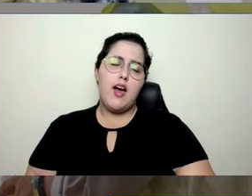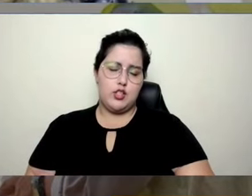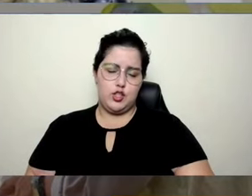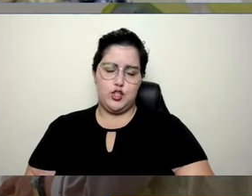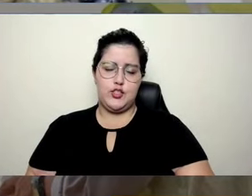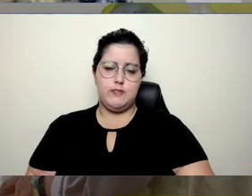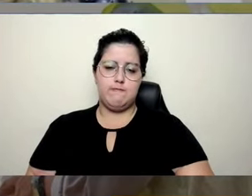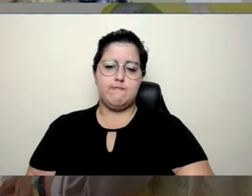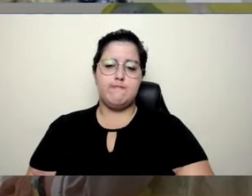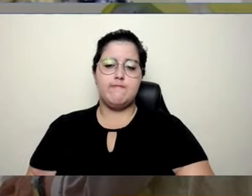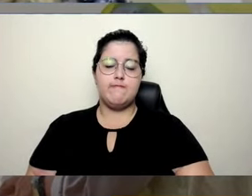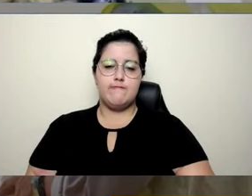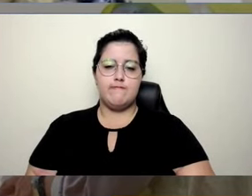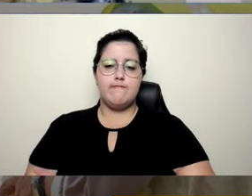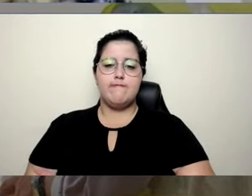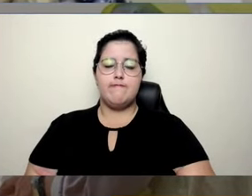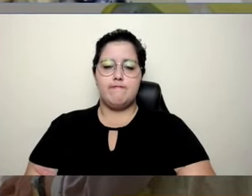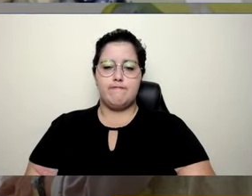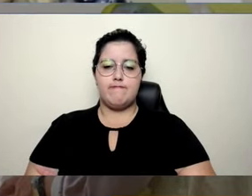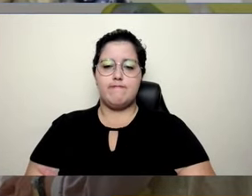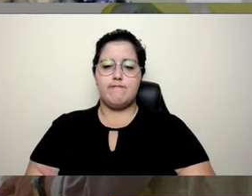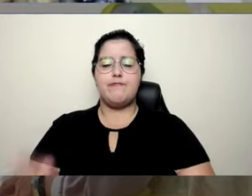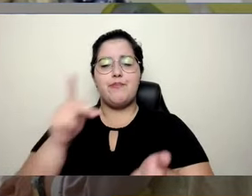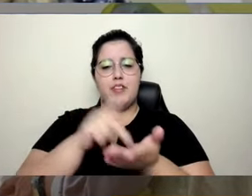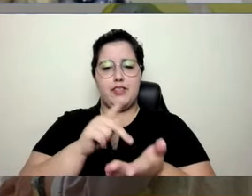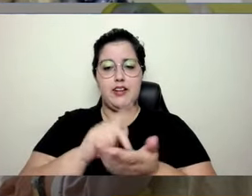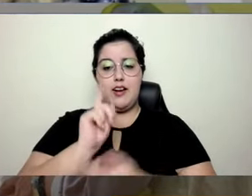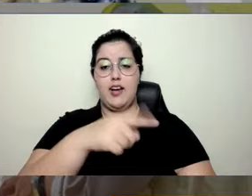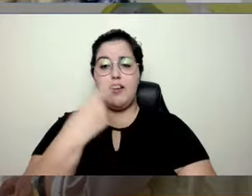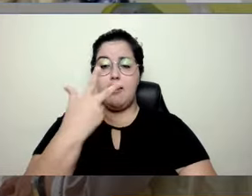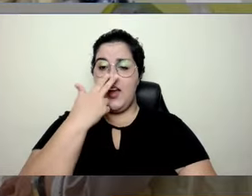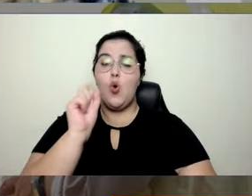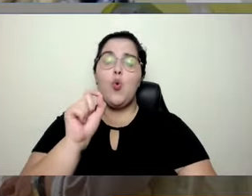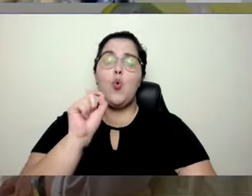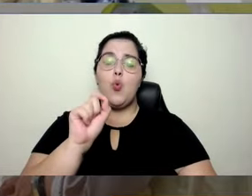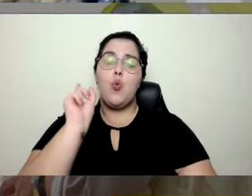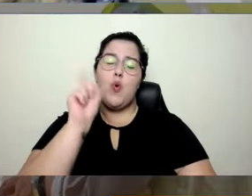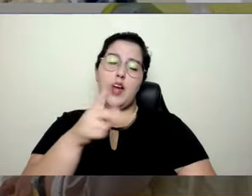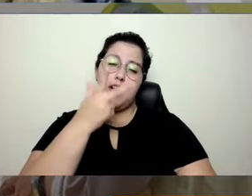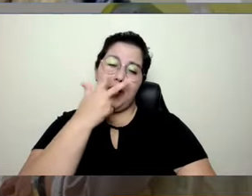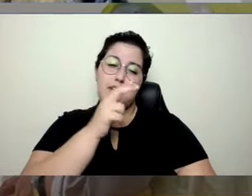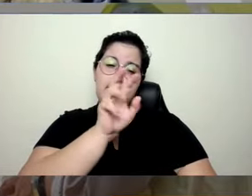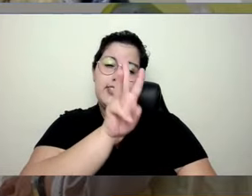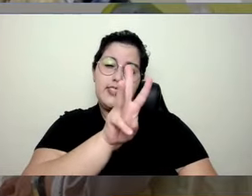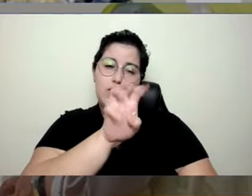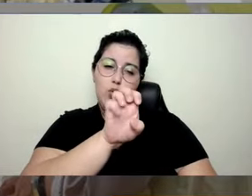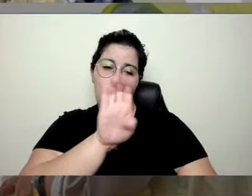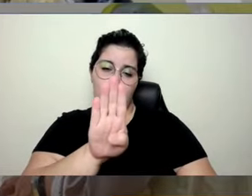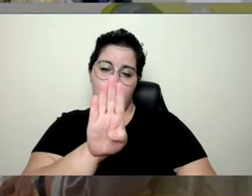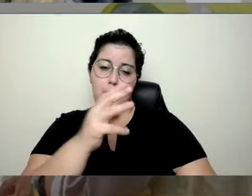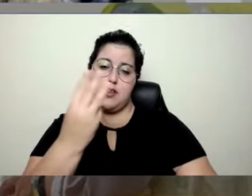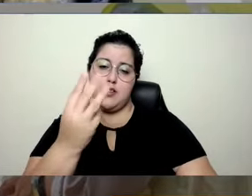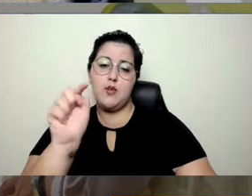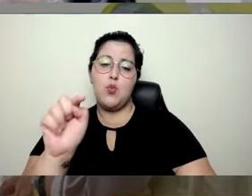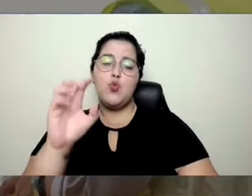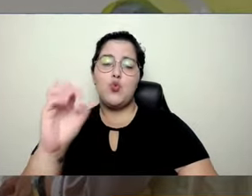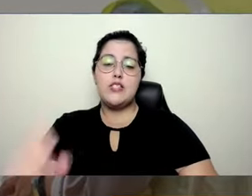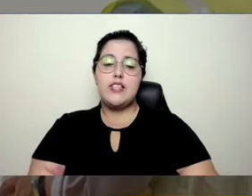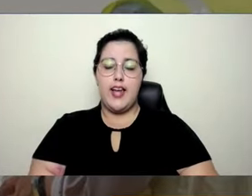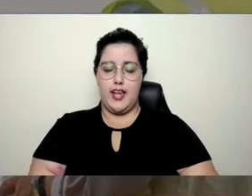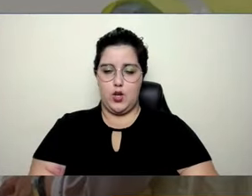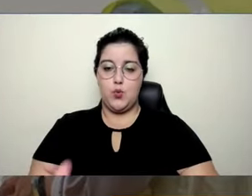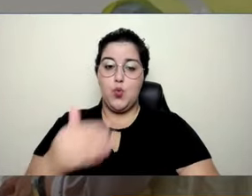Pois é, a gente está perto do que a gente chama de web 3.0. Quando a internet